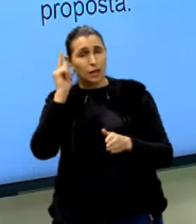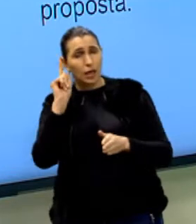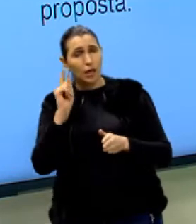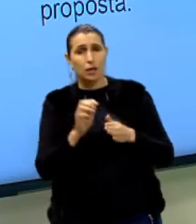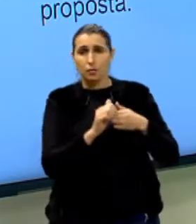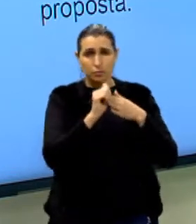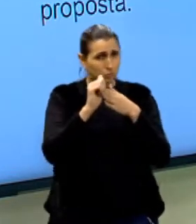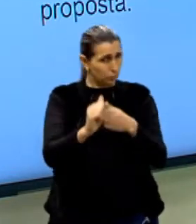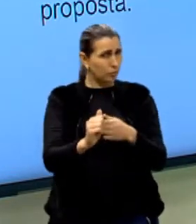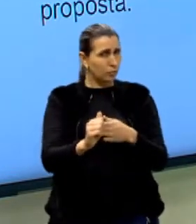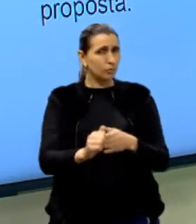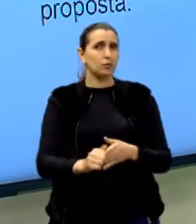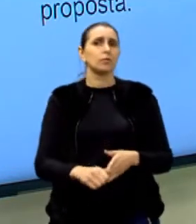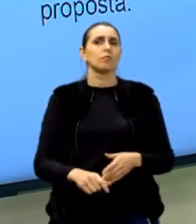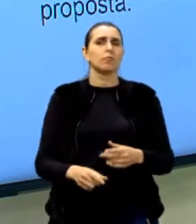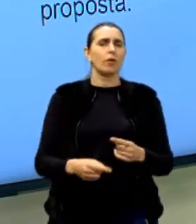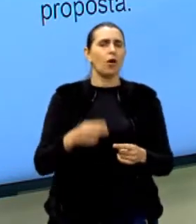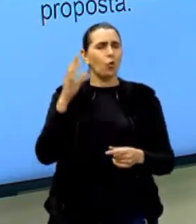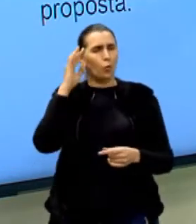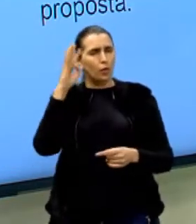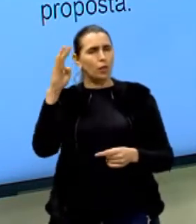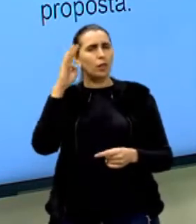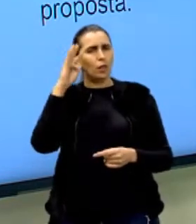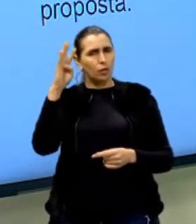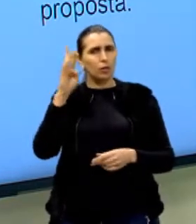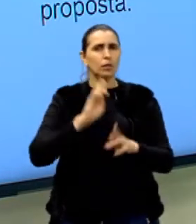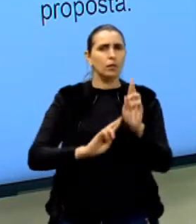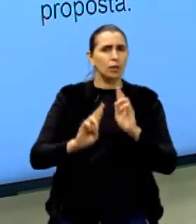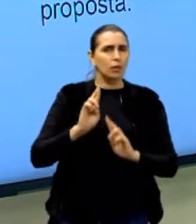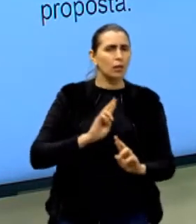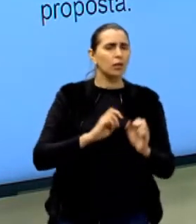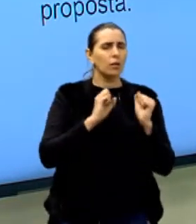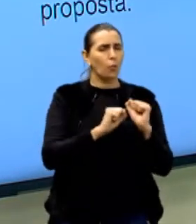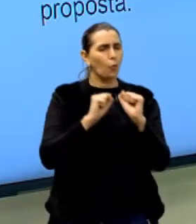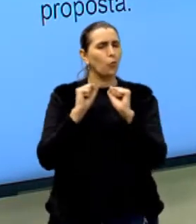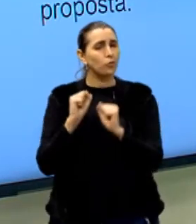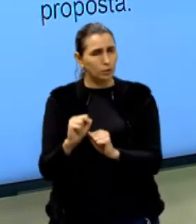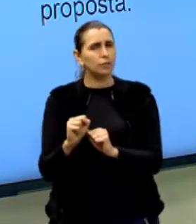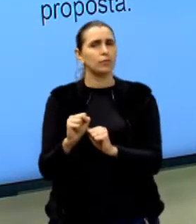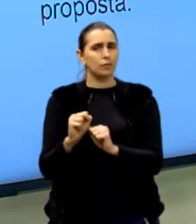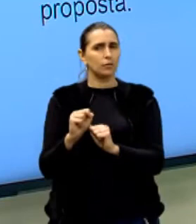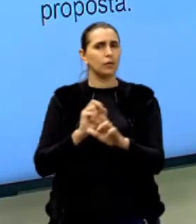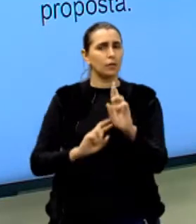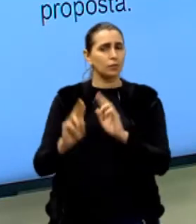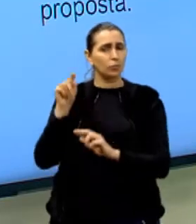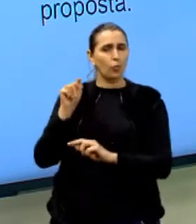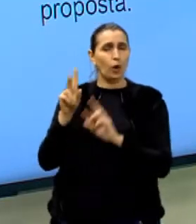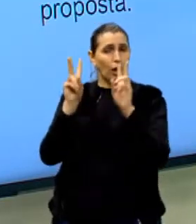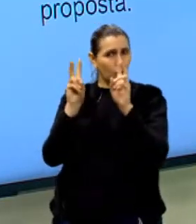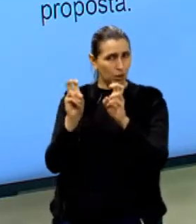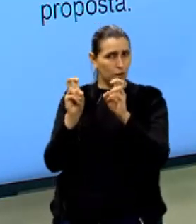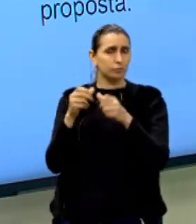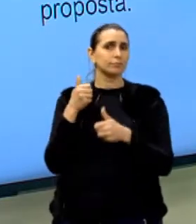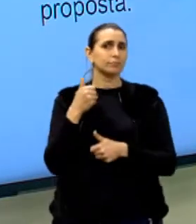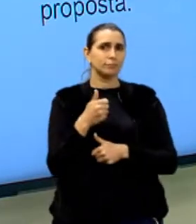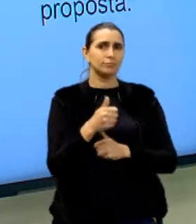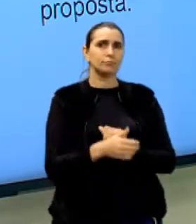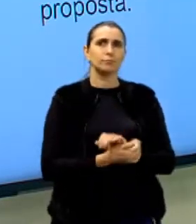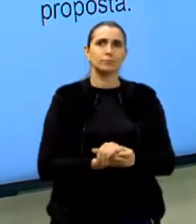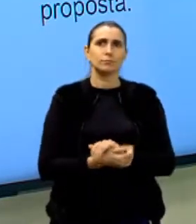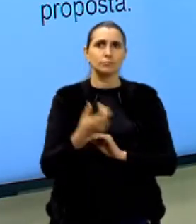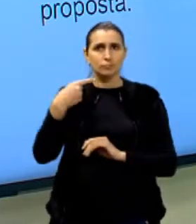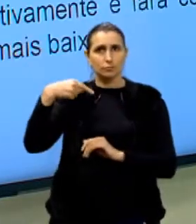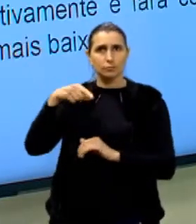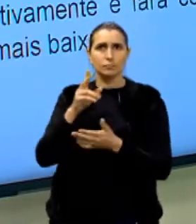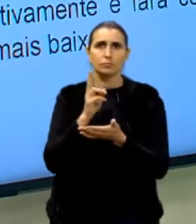Ou vai levantar algumas reflexões e algumas possíveis abordagens que eu posso fazer naquele tema. Tá legal? Então vamos